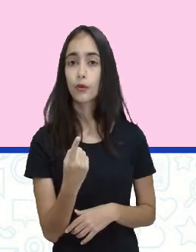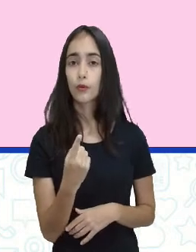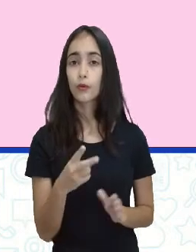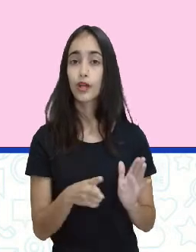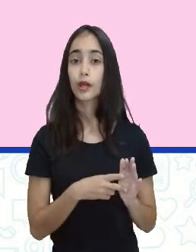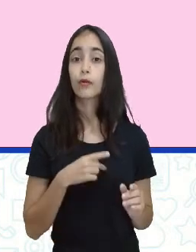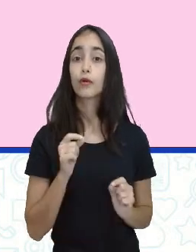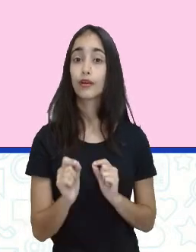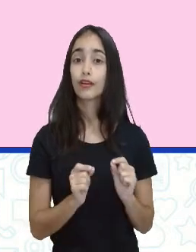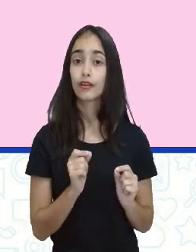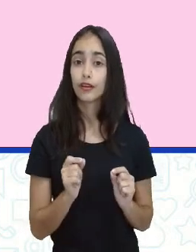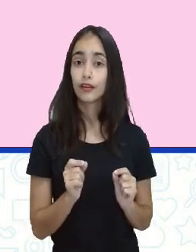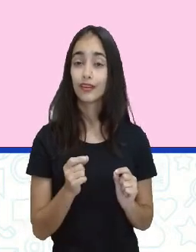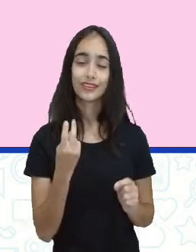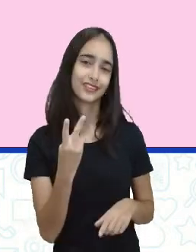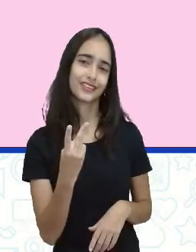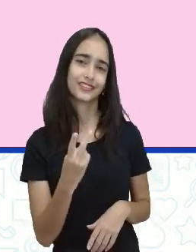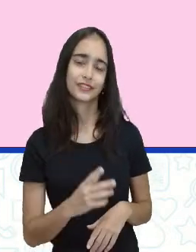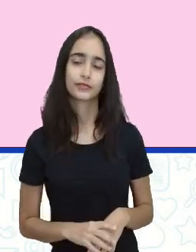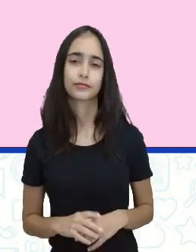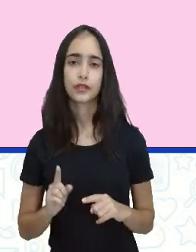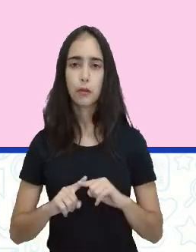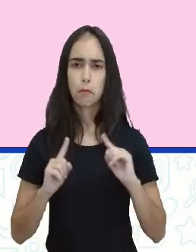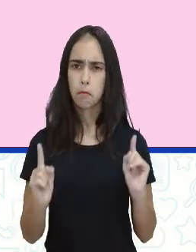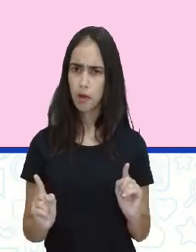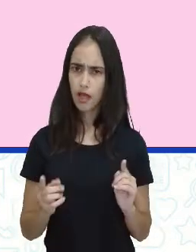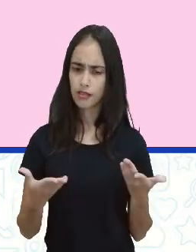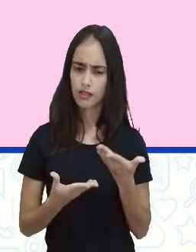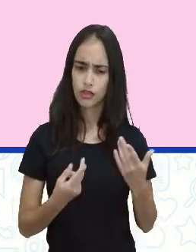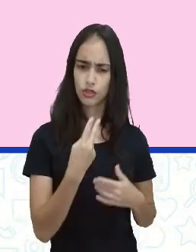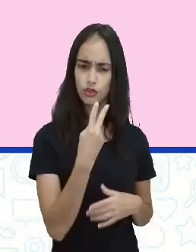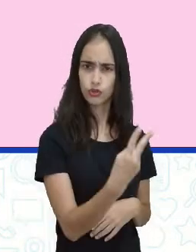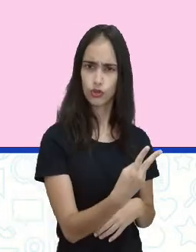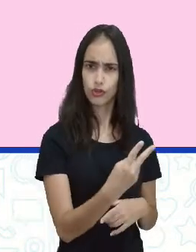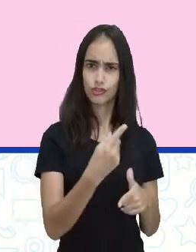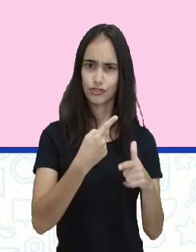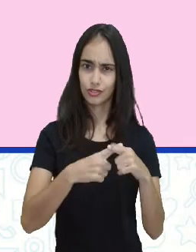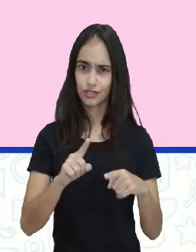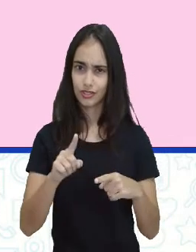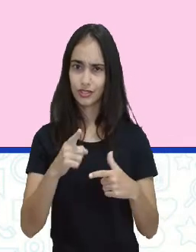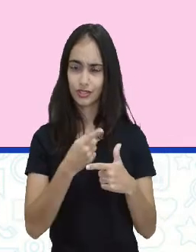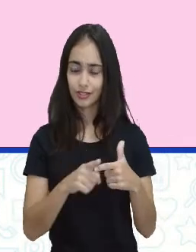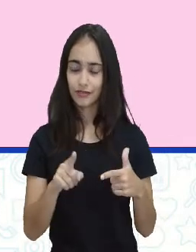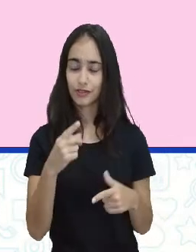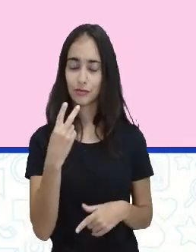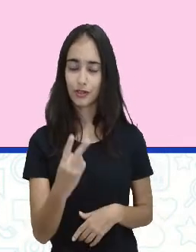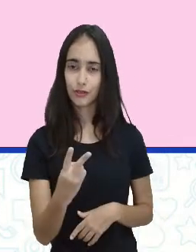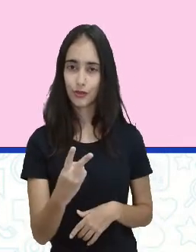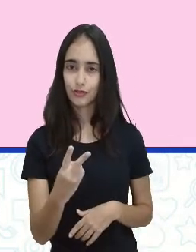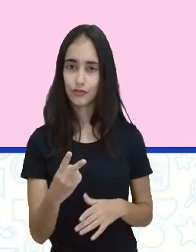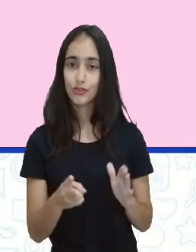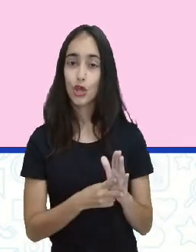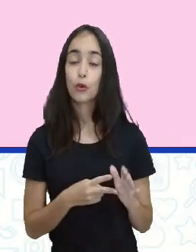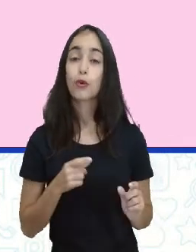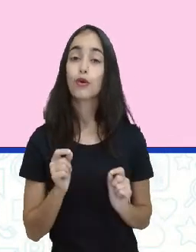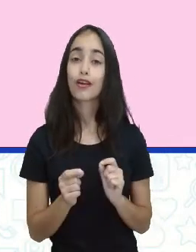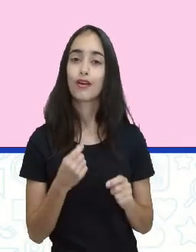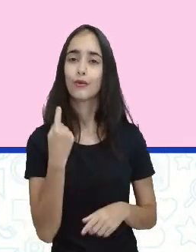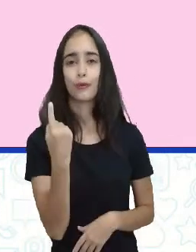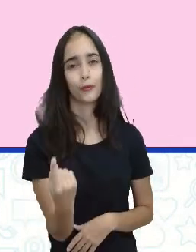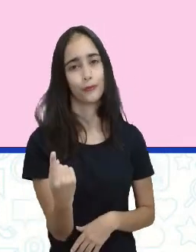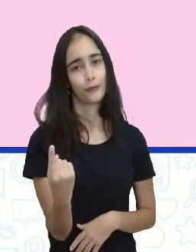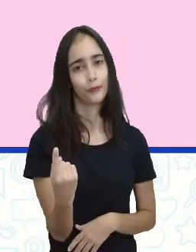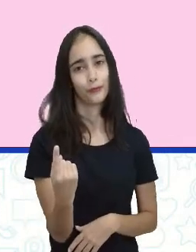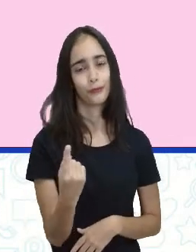2 reais pra um dá 2. Mas e 2 pra 2? Se eu pegar 2, dividir pra 2, vai ficar quanto? 1. 1 pra